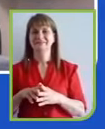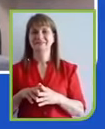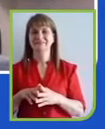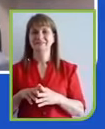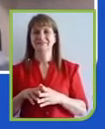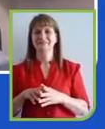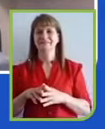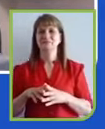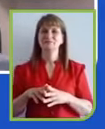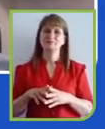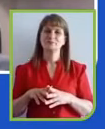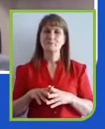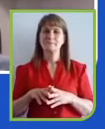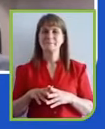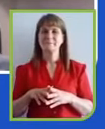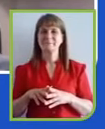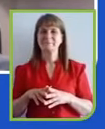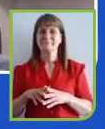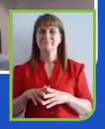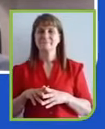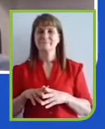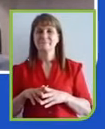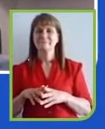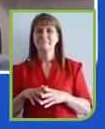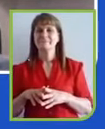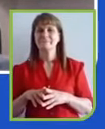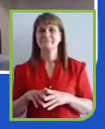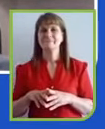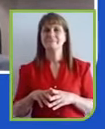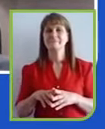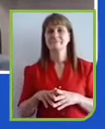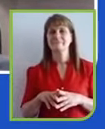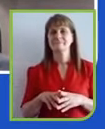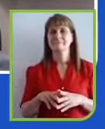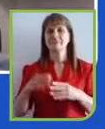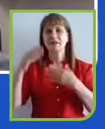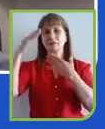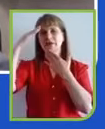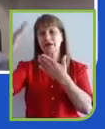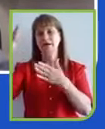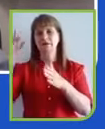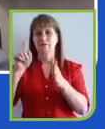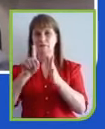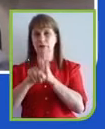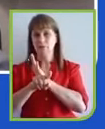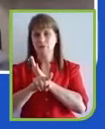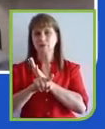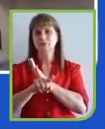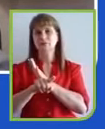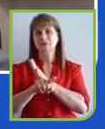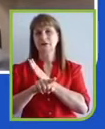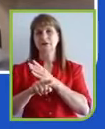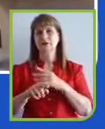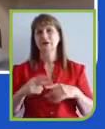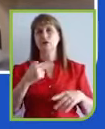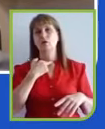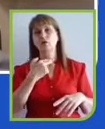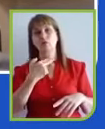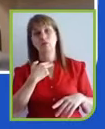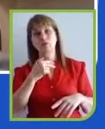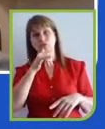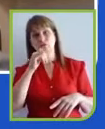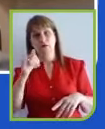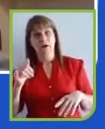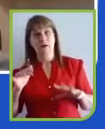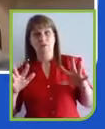Melhorou. Tá bom. Bom, obrigado pela pergunta e evidentemente eu não posso falar pelo empresariado brasileiro,